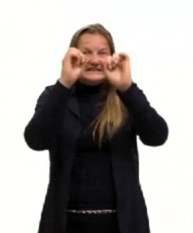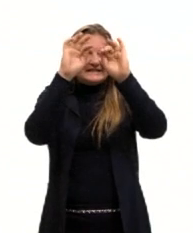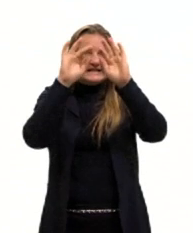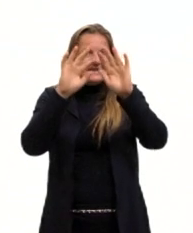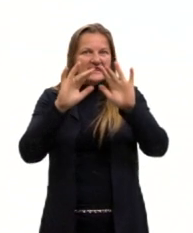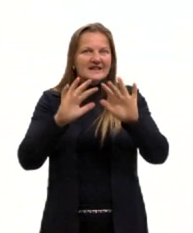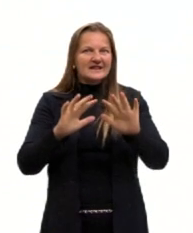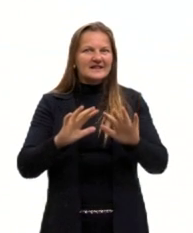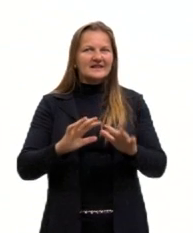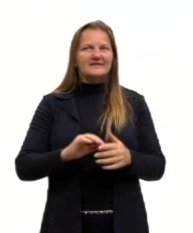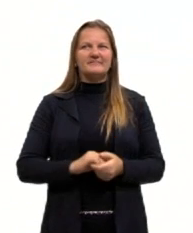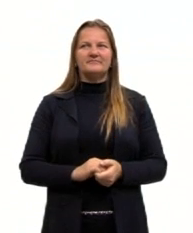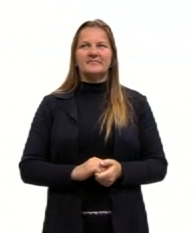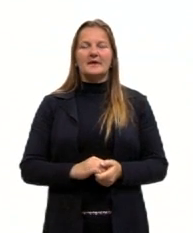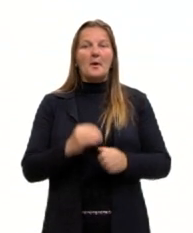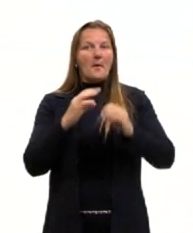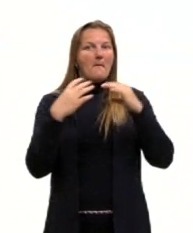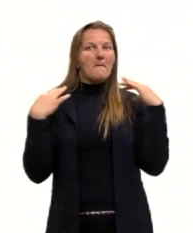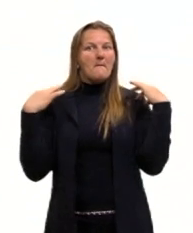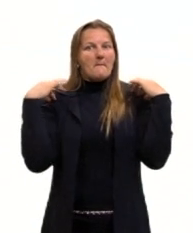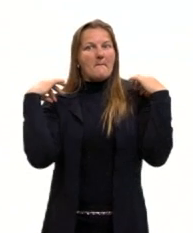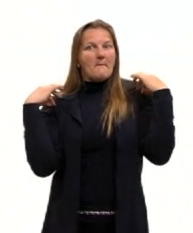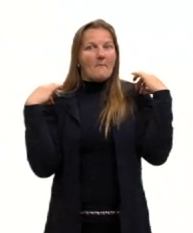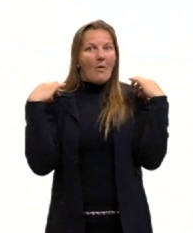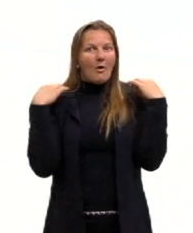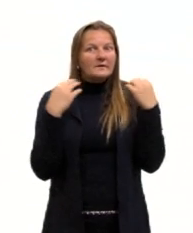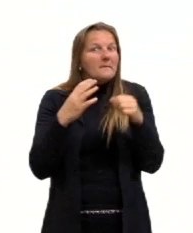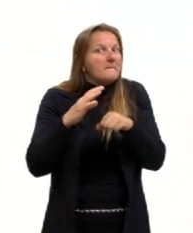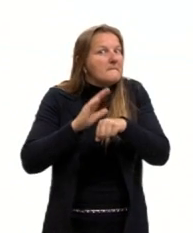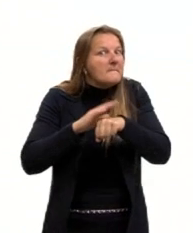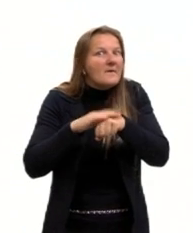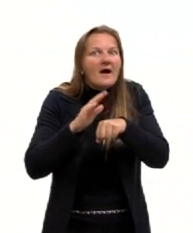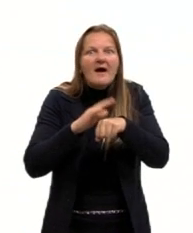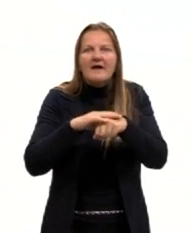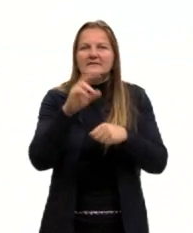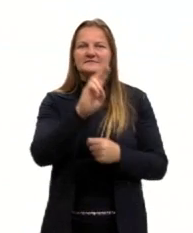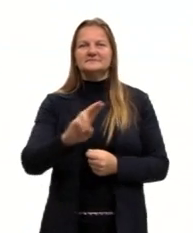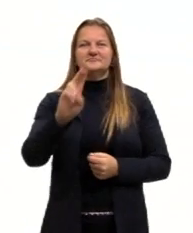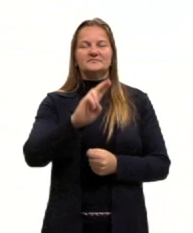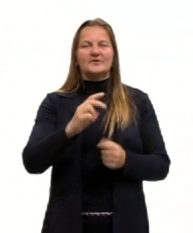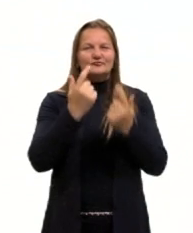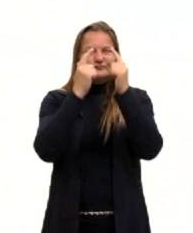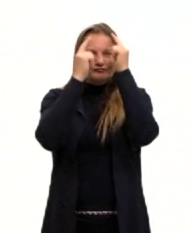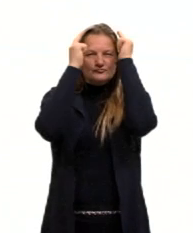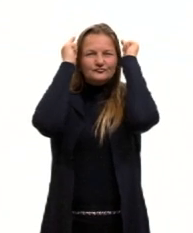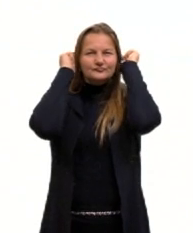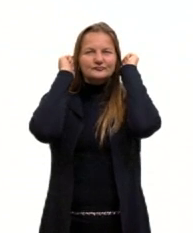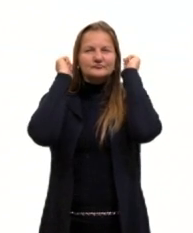Então, essa moda ficou mais comum, né? Recentemente, principalmente em cabelos curtinhos.